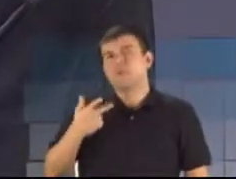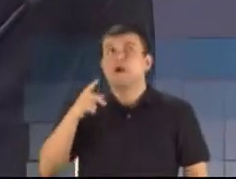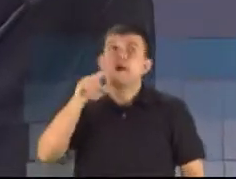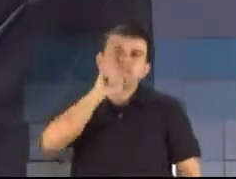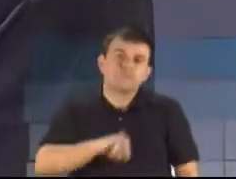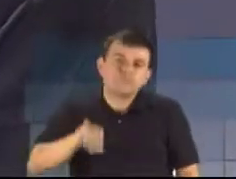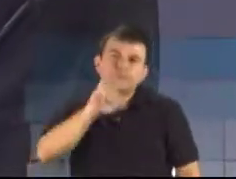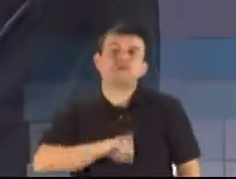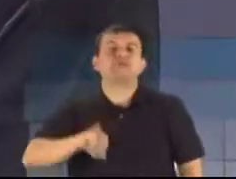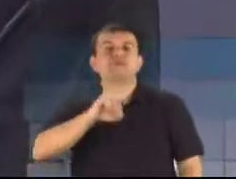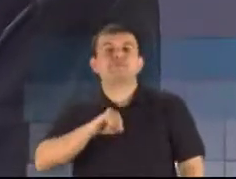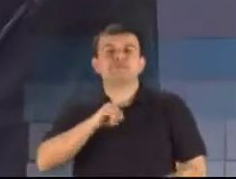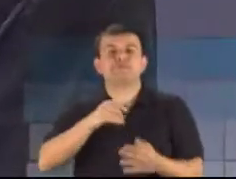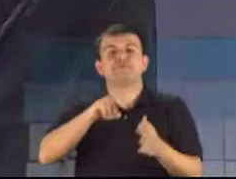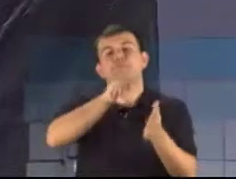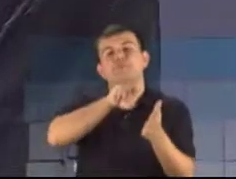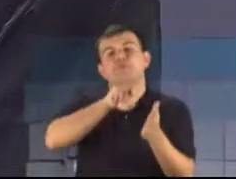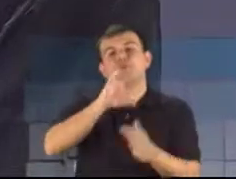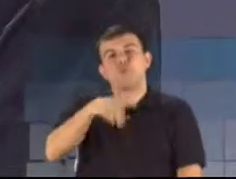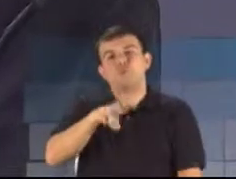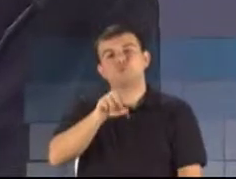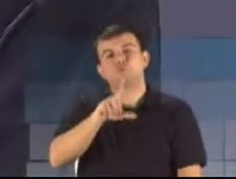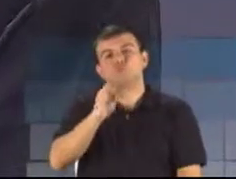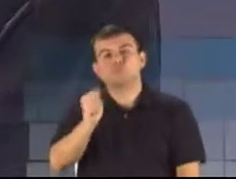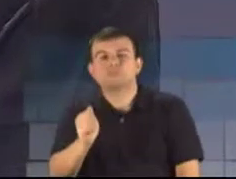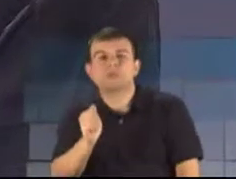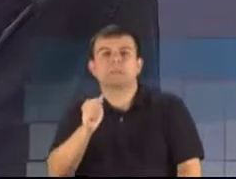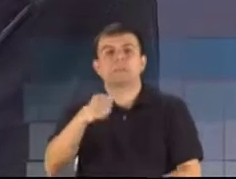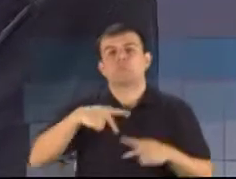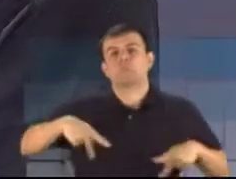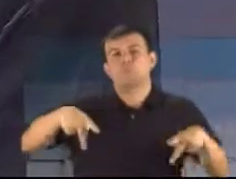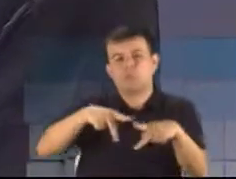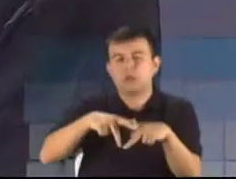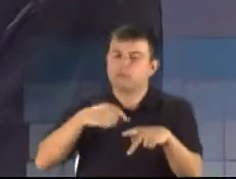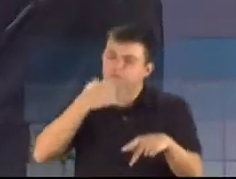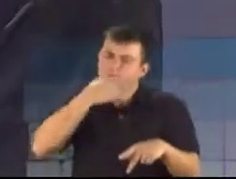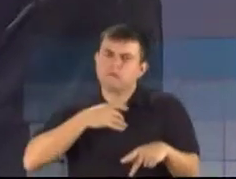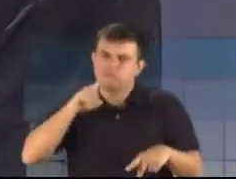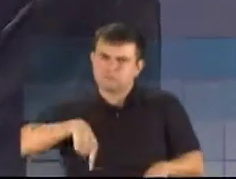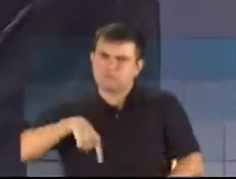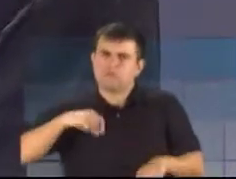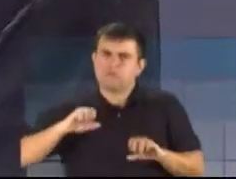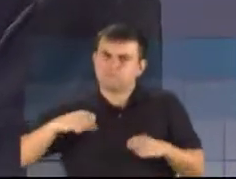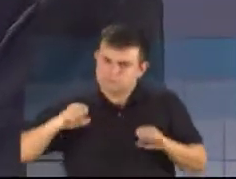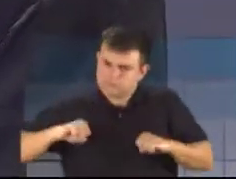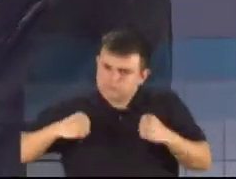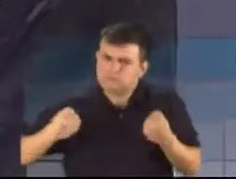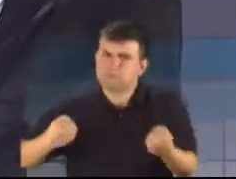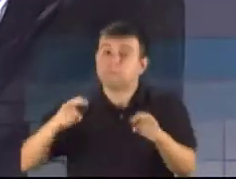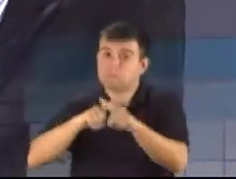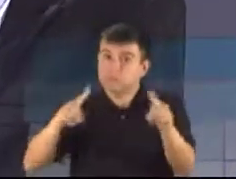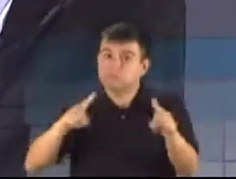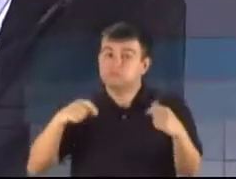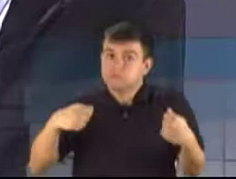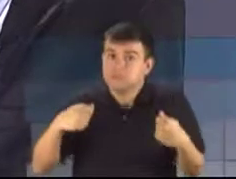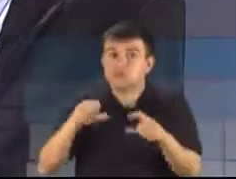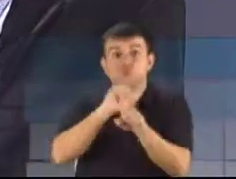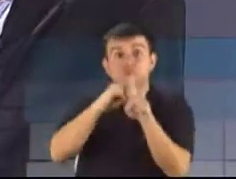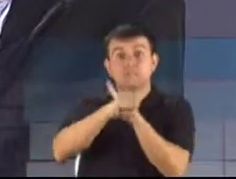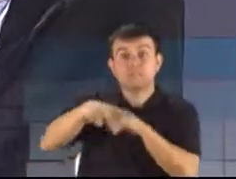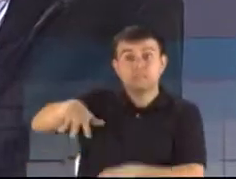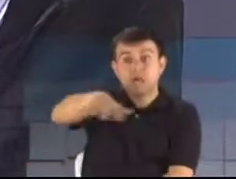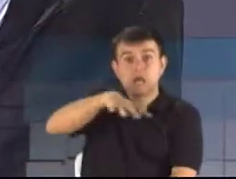importante, e eu entendo que ela é, deve ser fortalecida, é democrática, mas tem que reverter para a sociedade aquilo que prometeram lá.